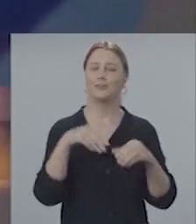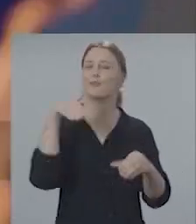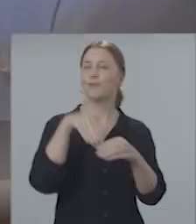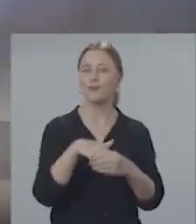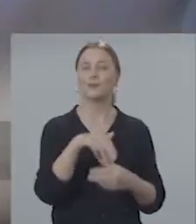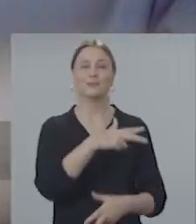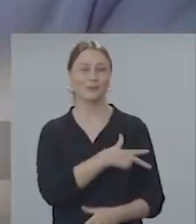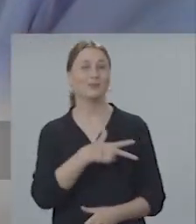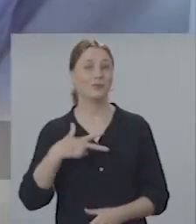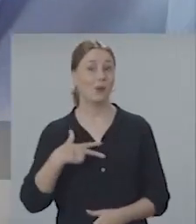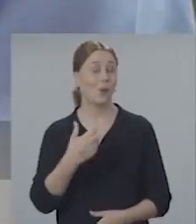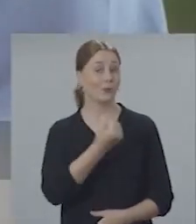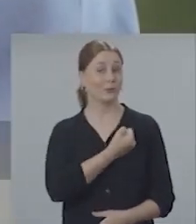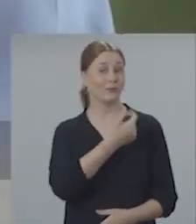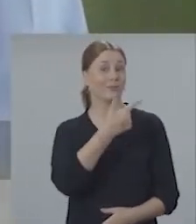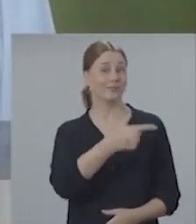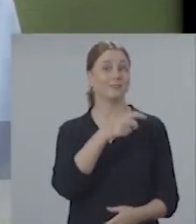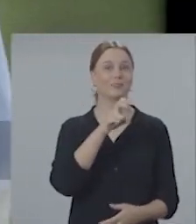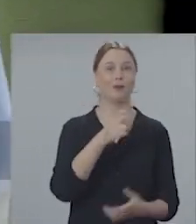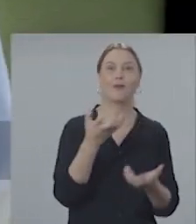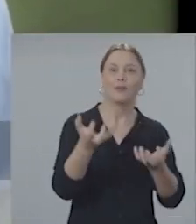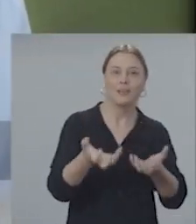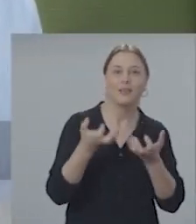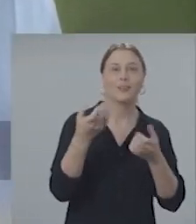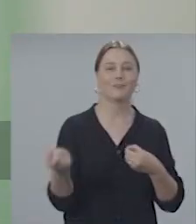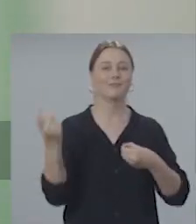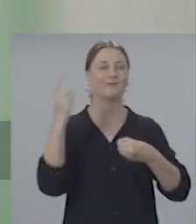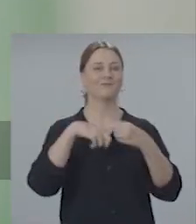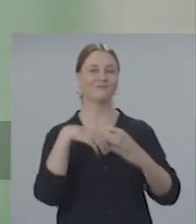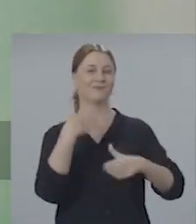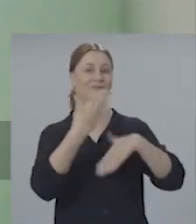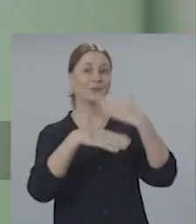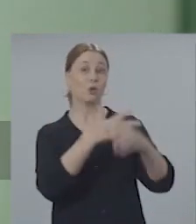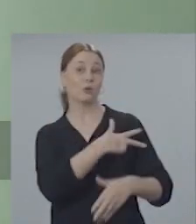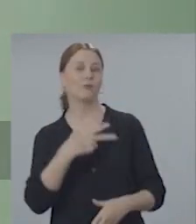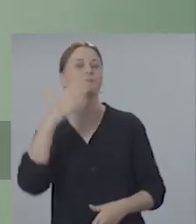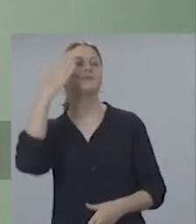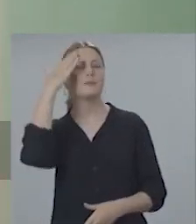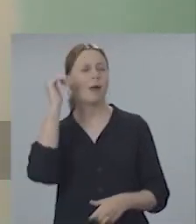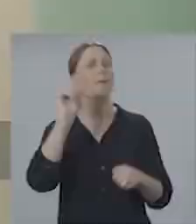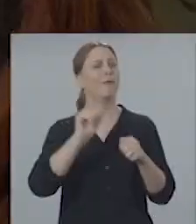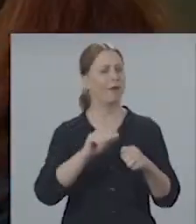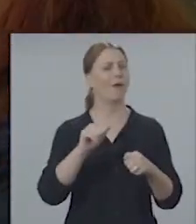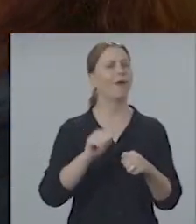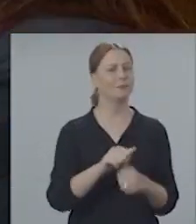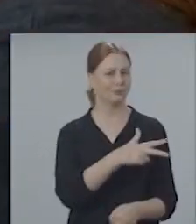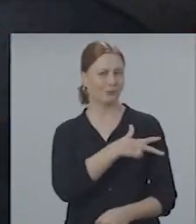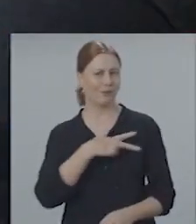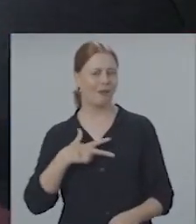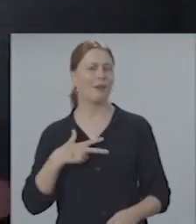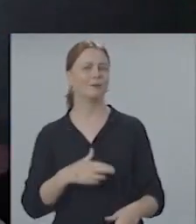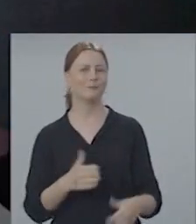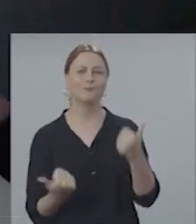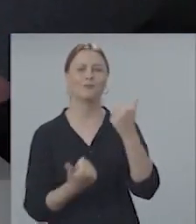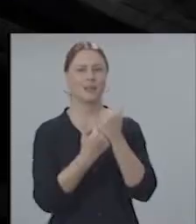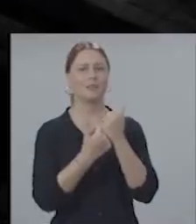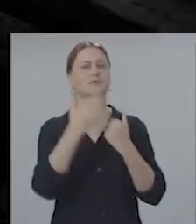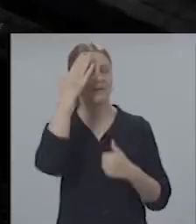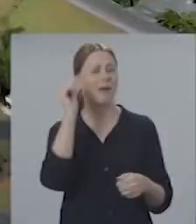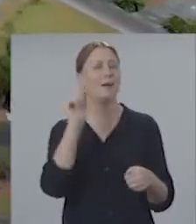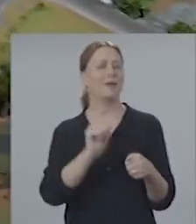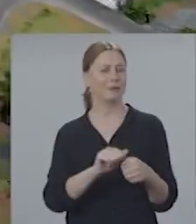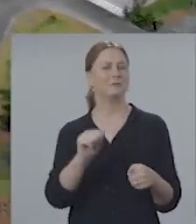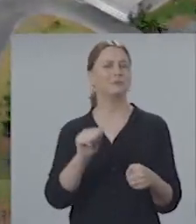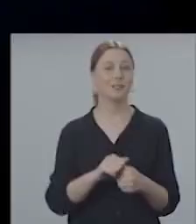E tá pedindo o João É 25 que eu quero Vamos voltar a crescer